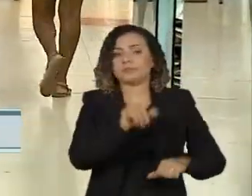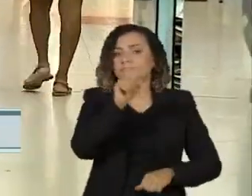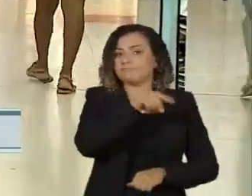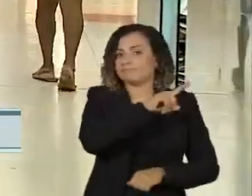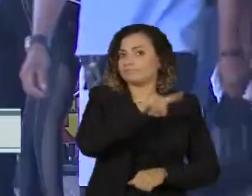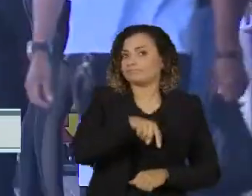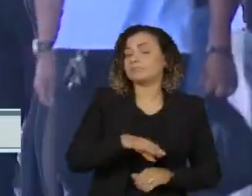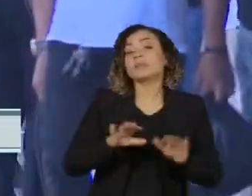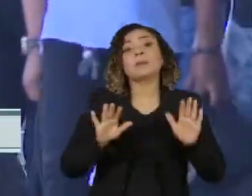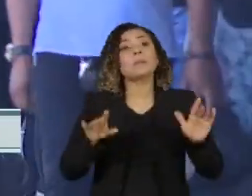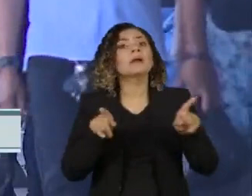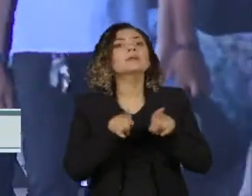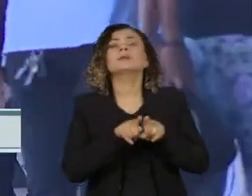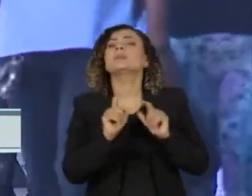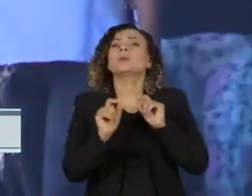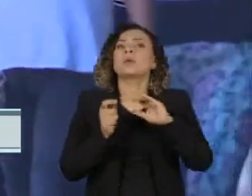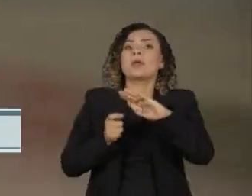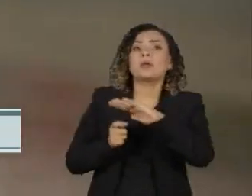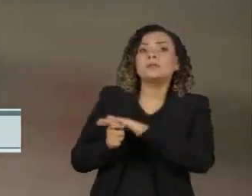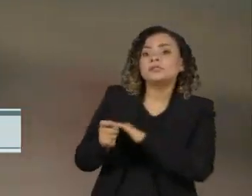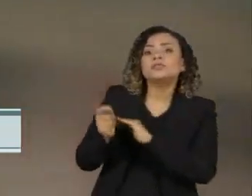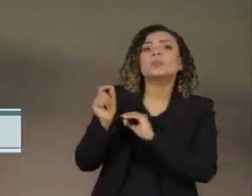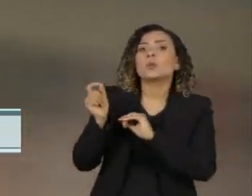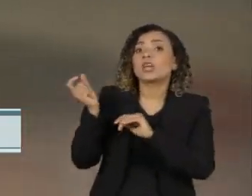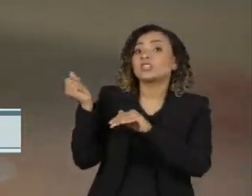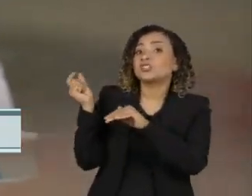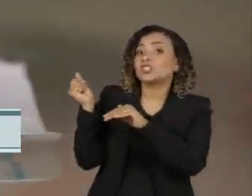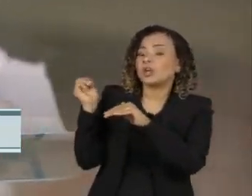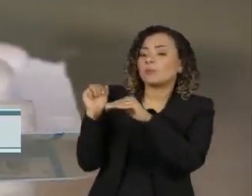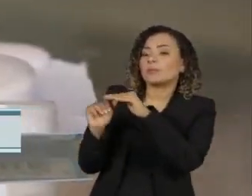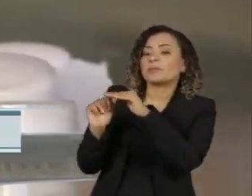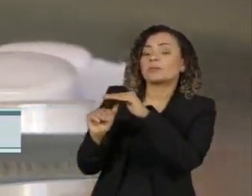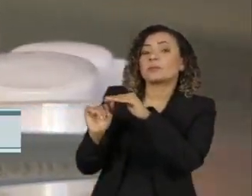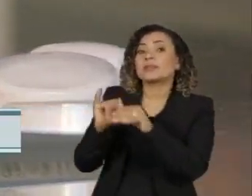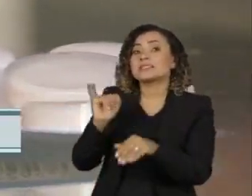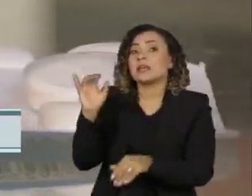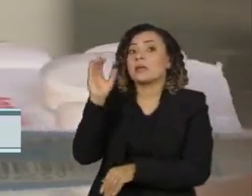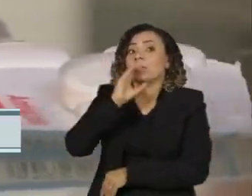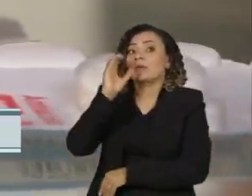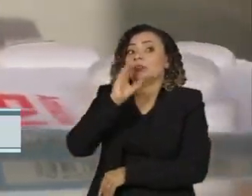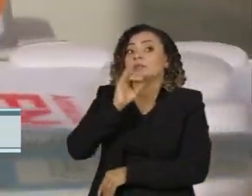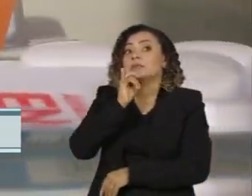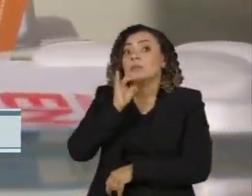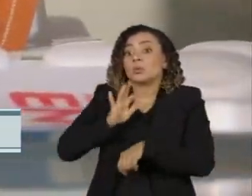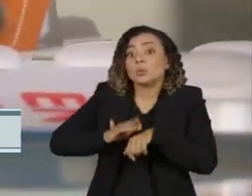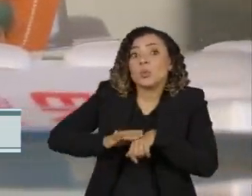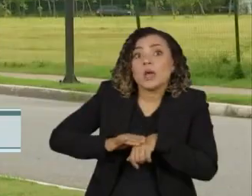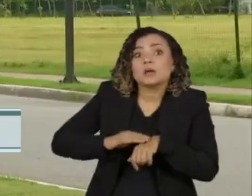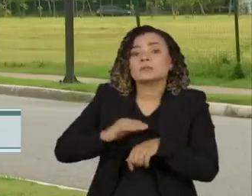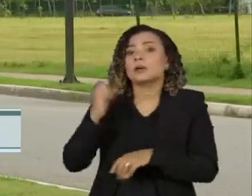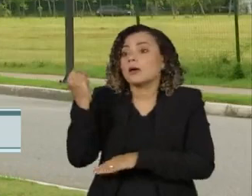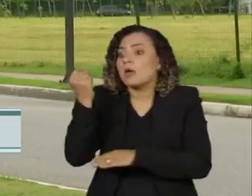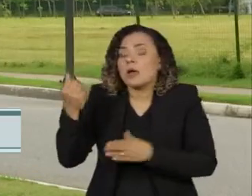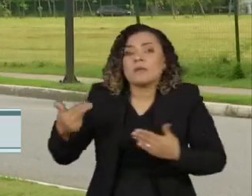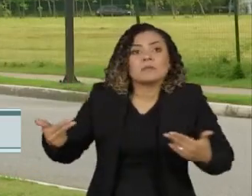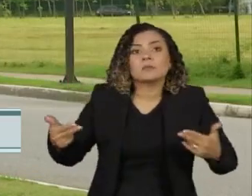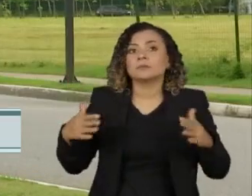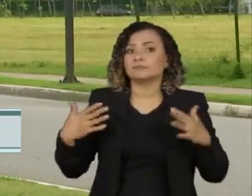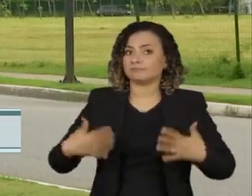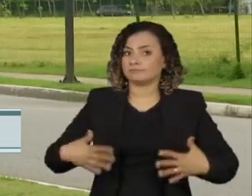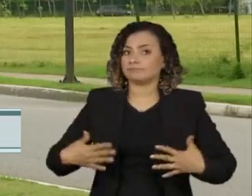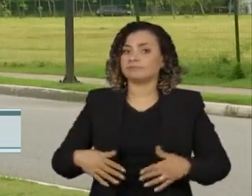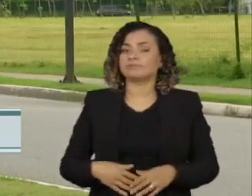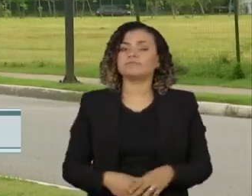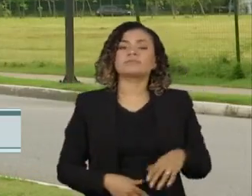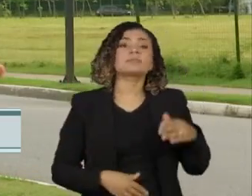na medida do possível, fazer investimento, guardar dinheiro para emergências, como uma doença, por exemplo. No governo é a